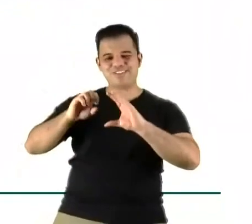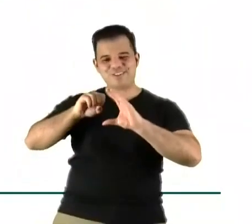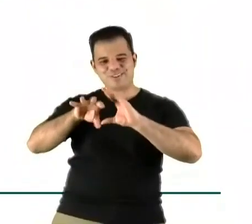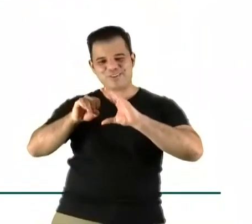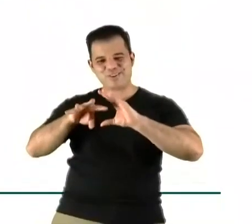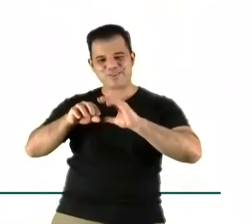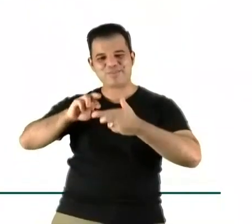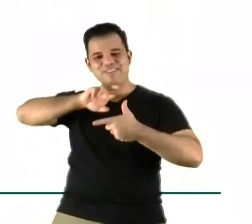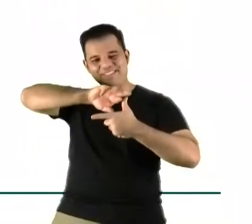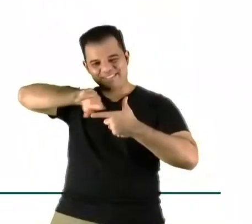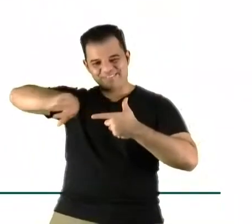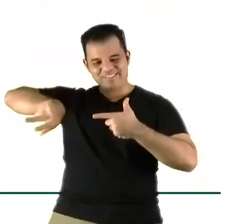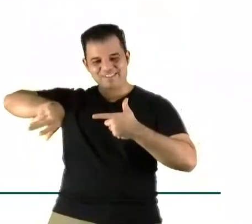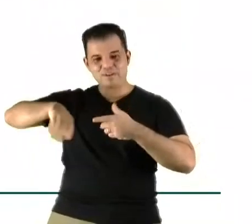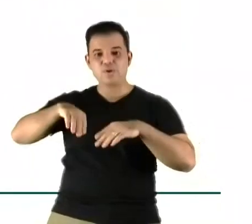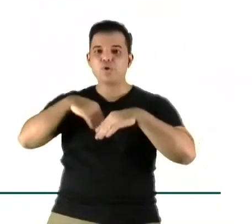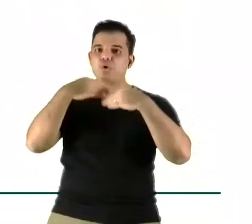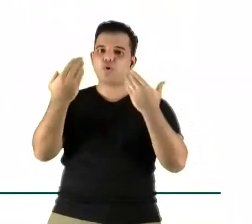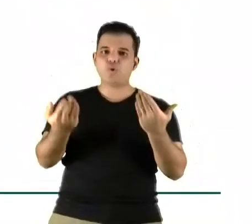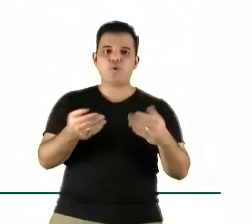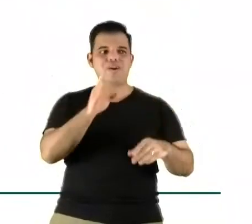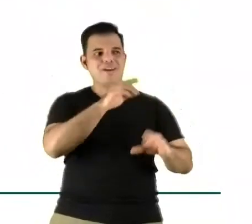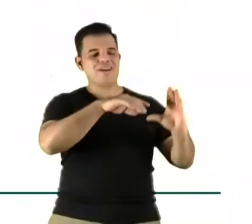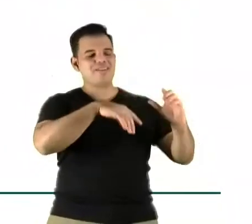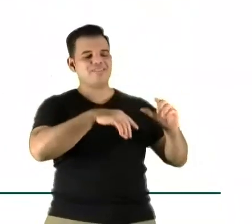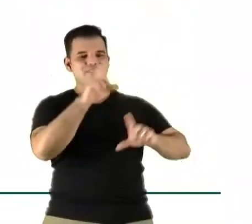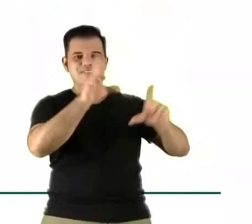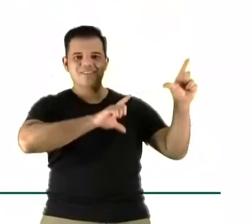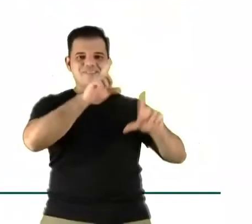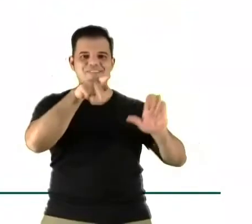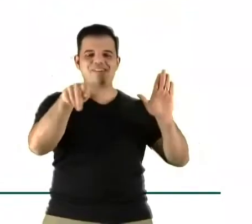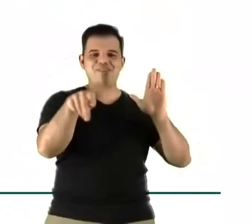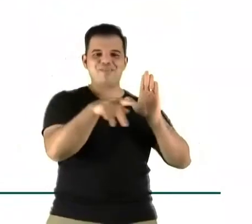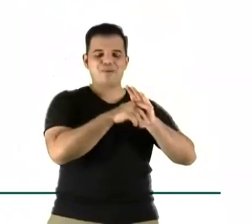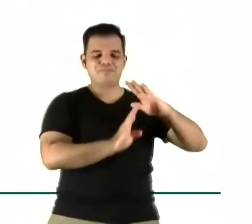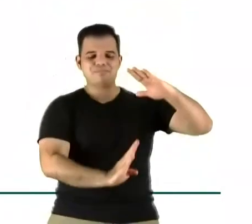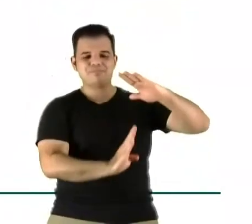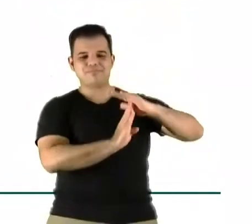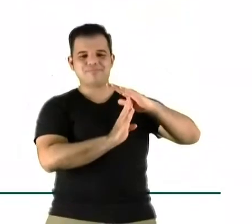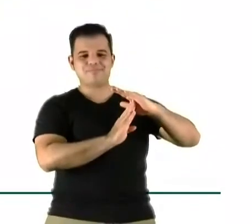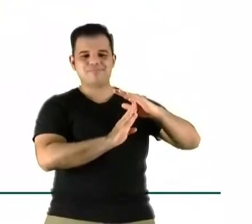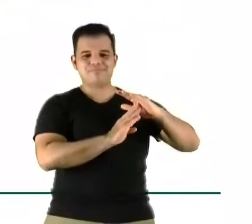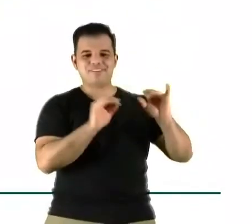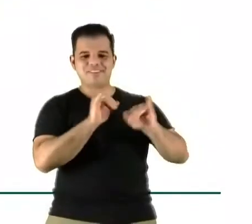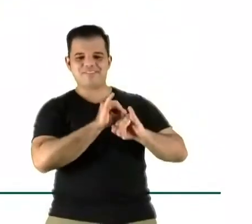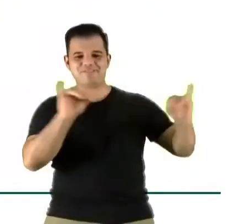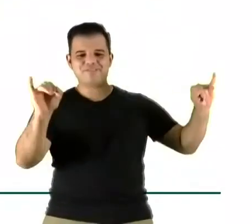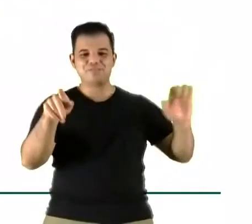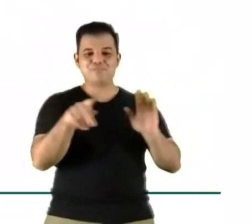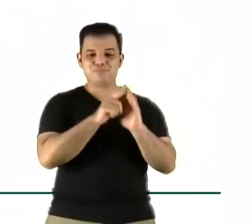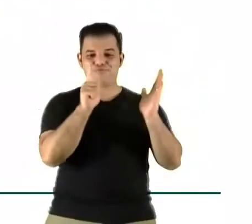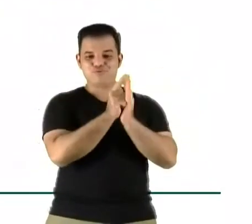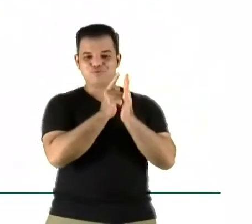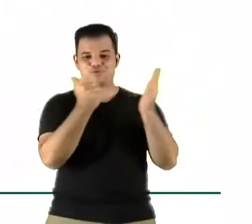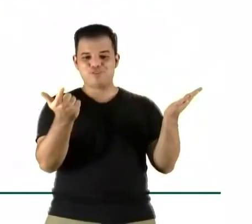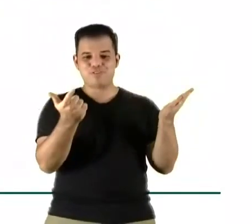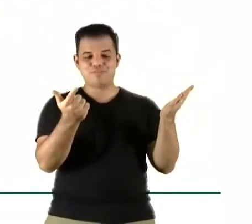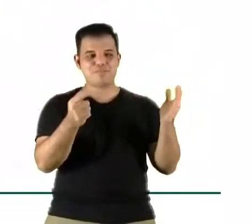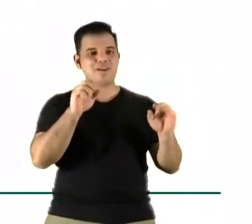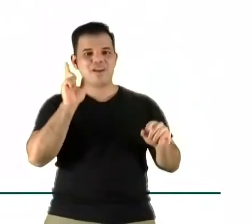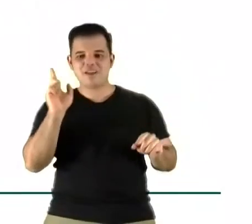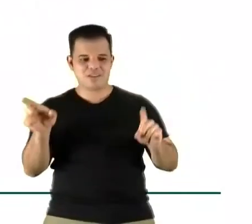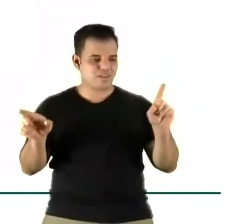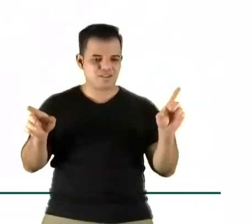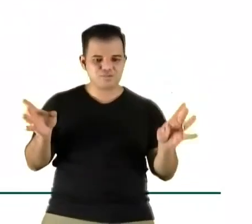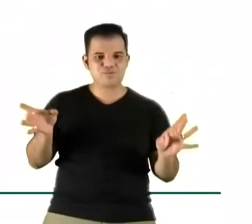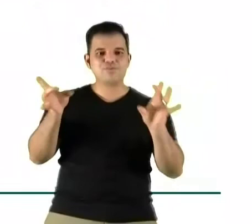gerado no break, enfim, do jornal? Não sei, porque está junto. A gente falou com aquele público naquele momento e está tudo junto.